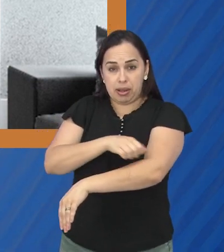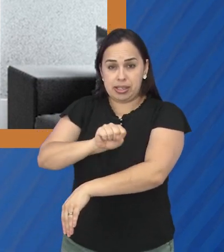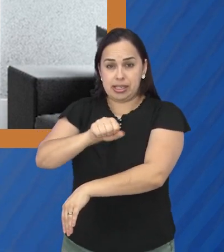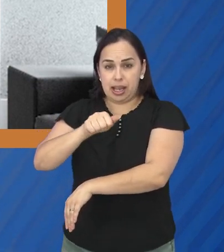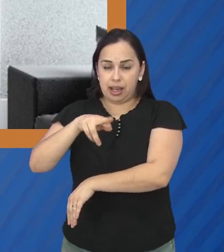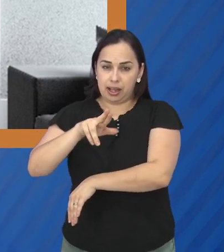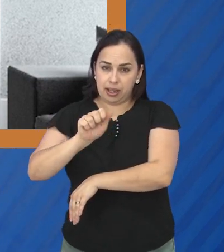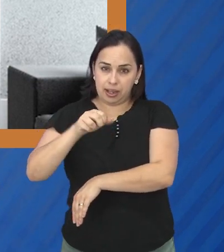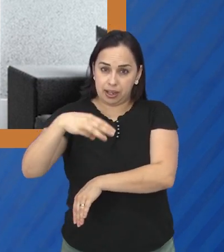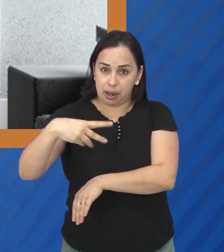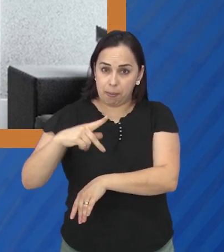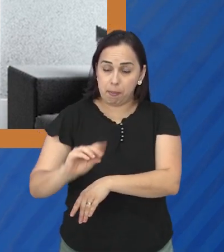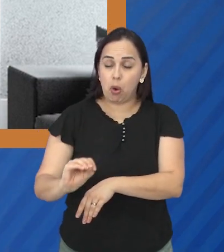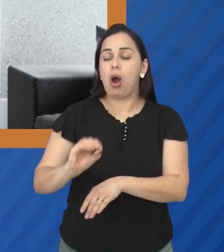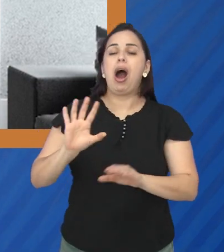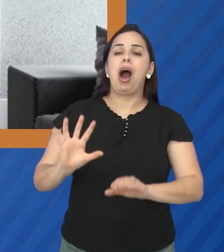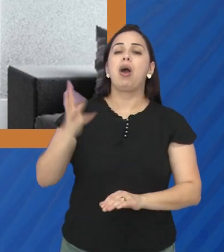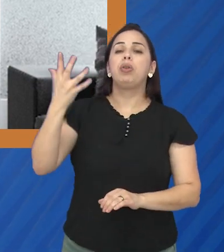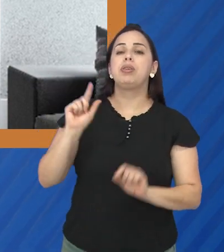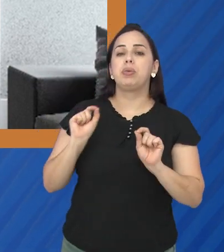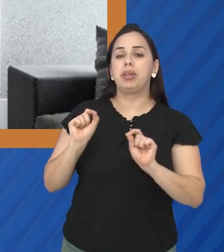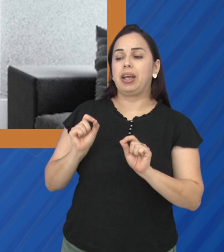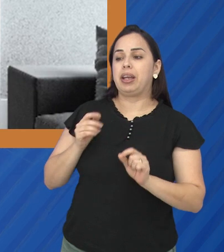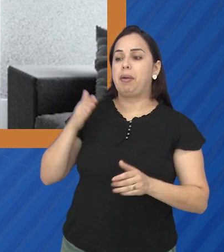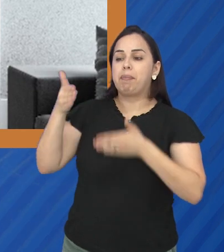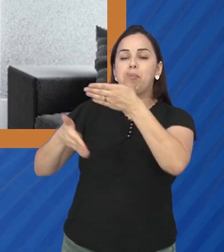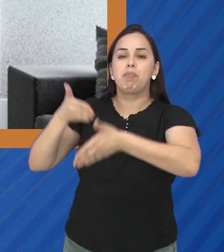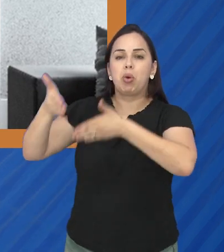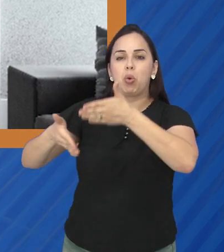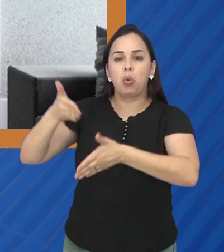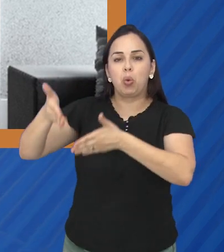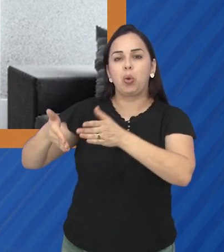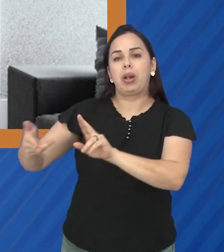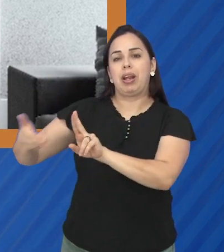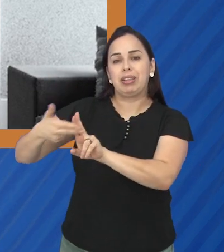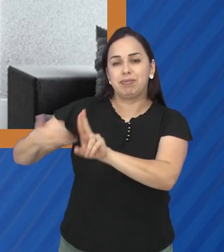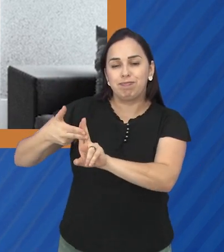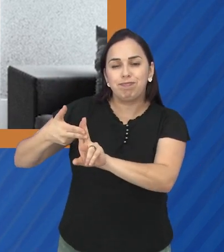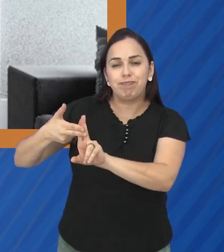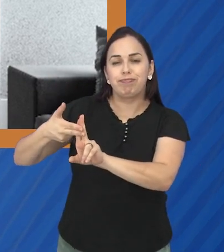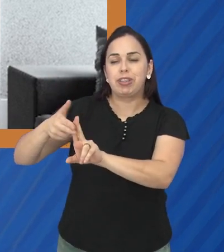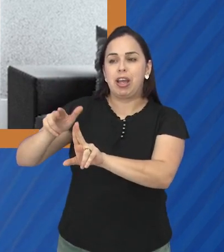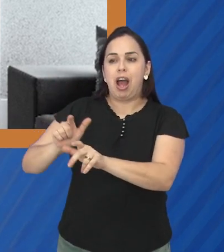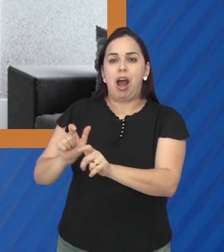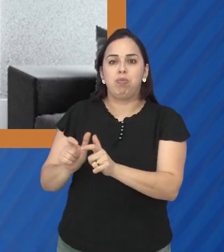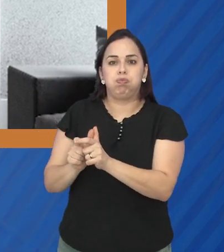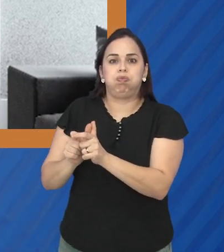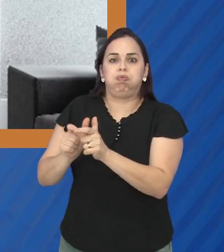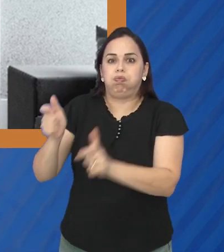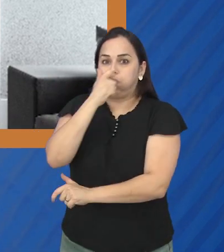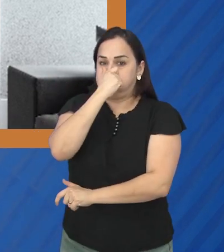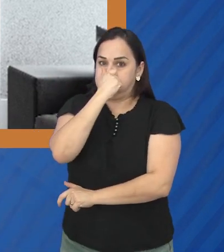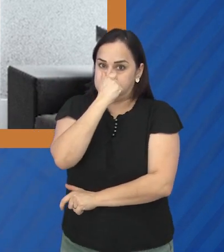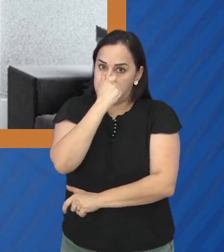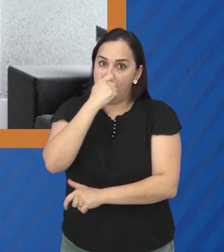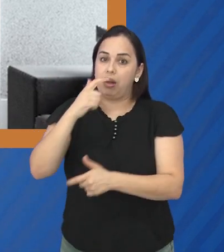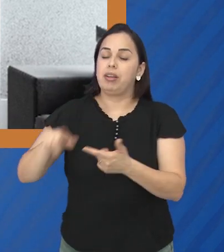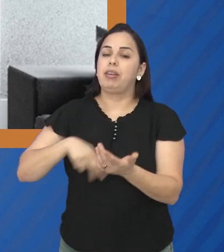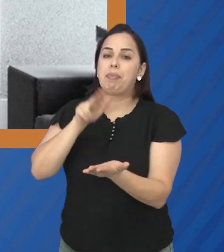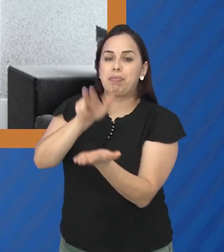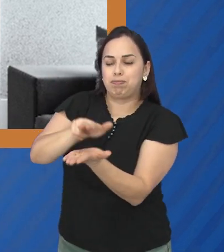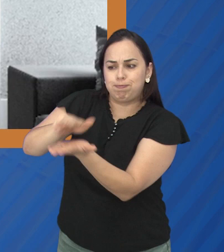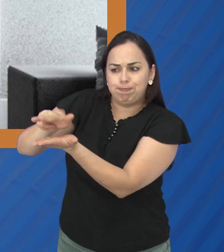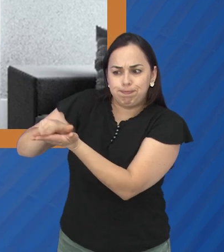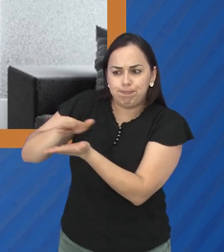gente tem sobrecarregados serviços de emergência sobrecarregados serviços de internação e